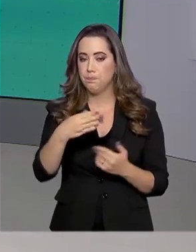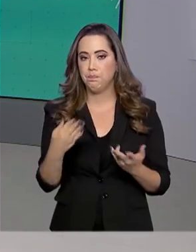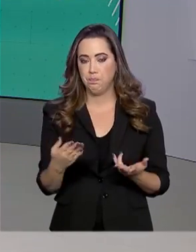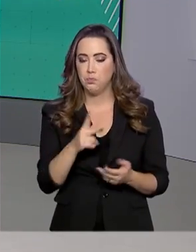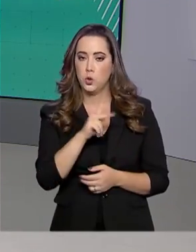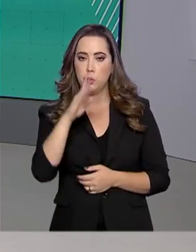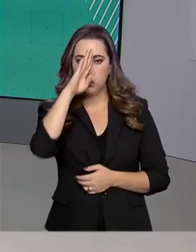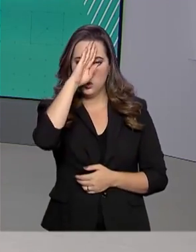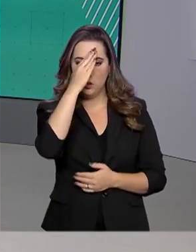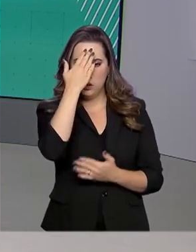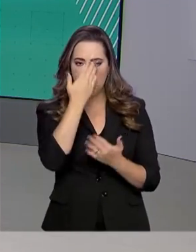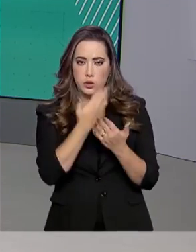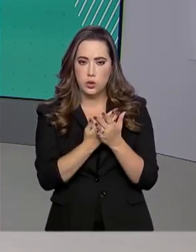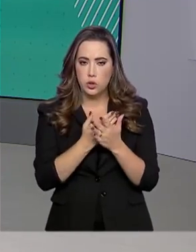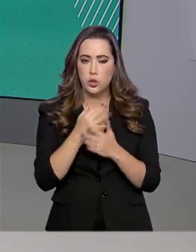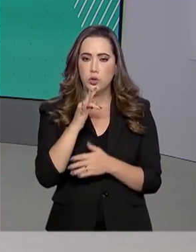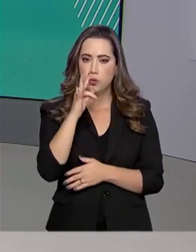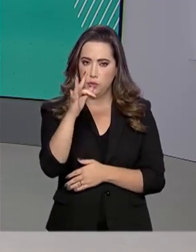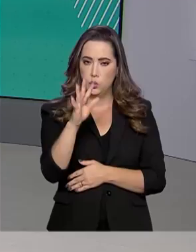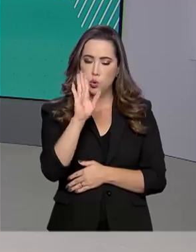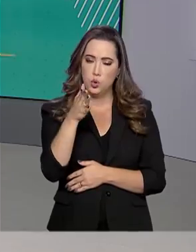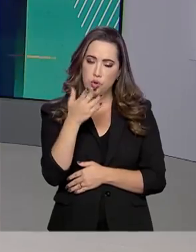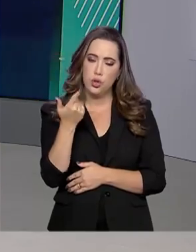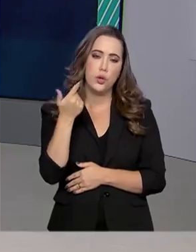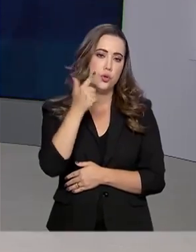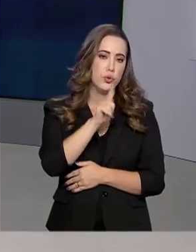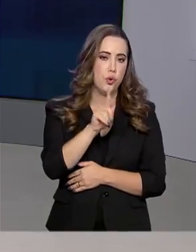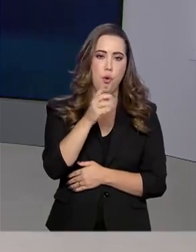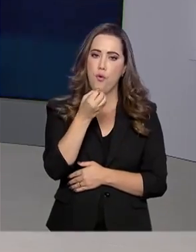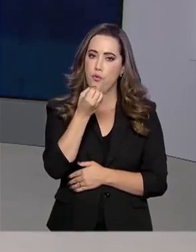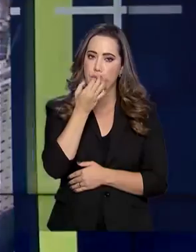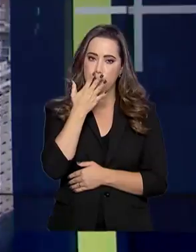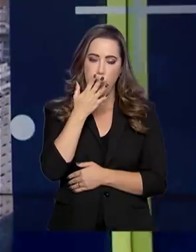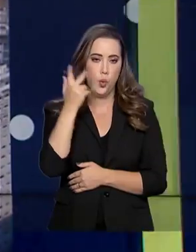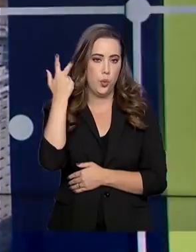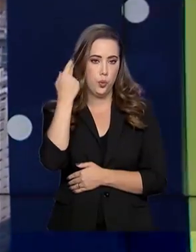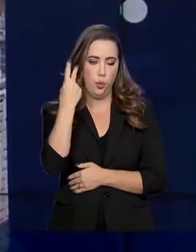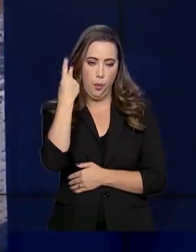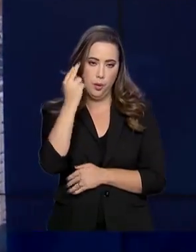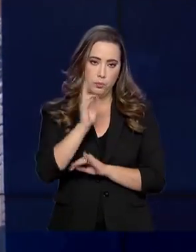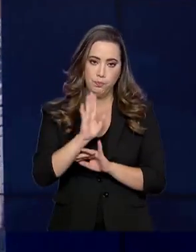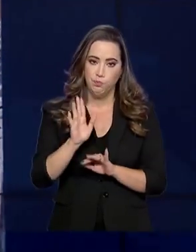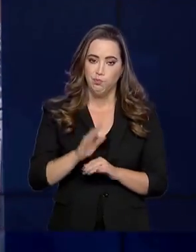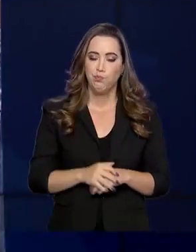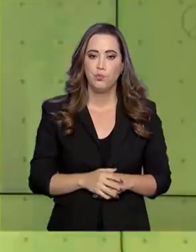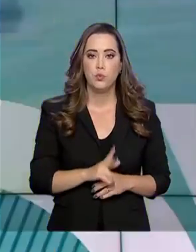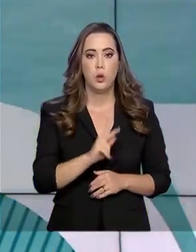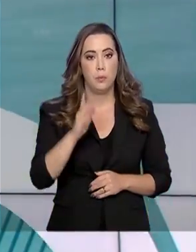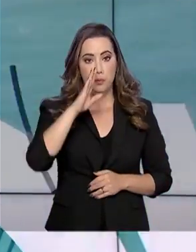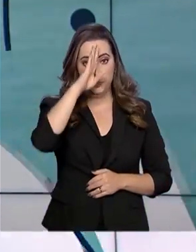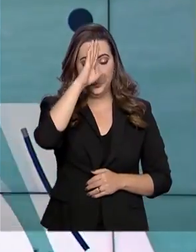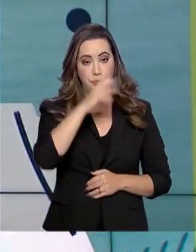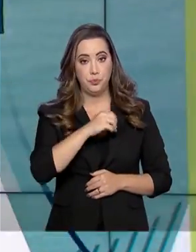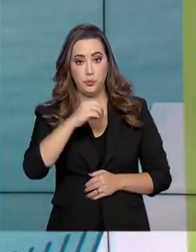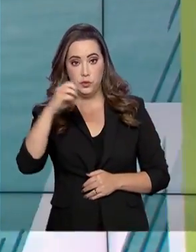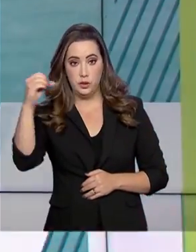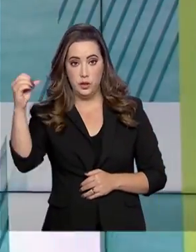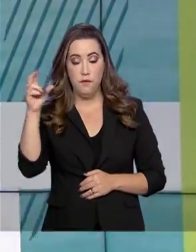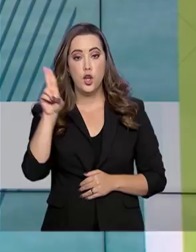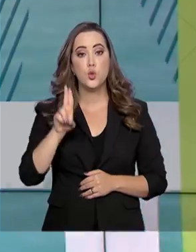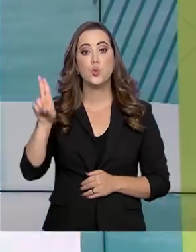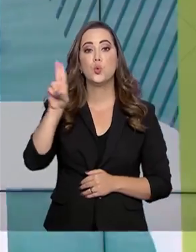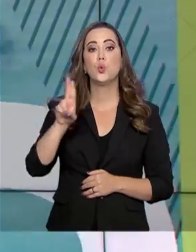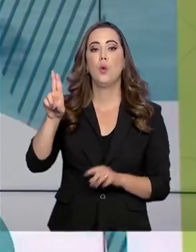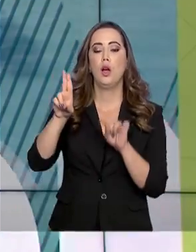ser normalizada nos próximos dias, prevalecendo o bom senso. E o presidente Jair Bolsonaro viaja ao Uruguai neste